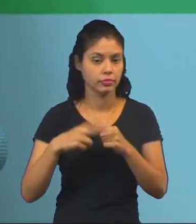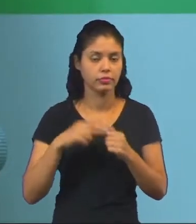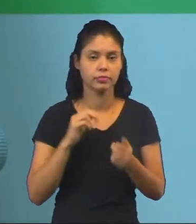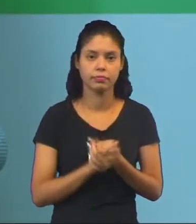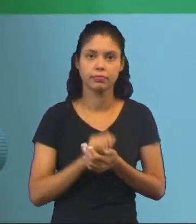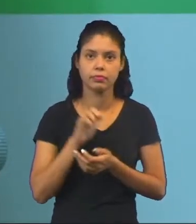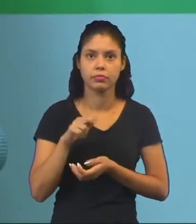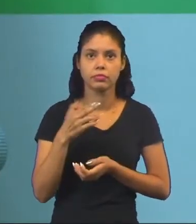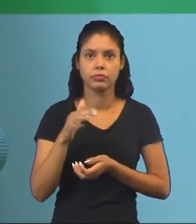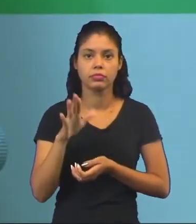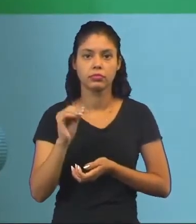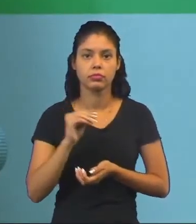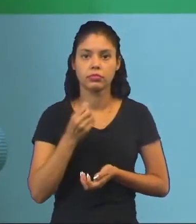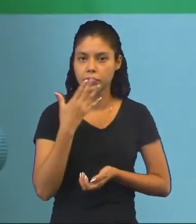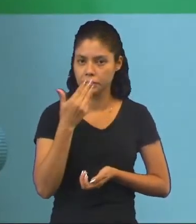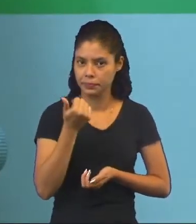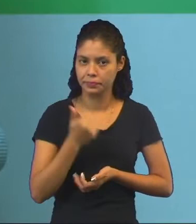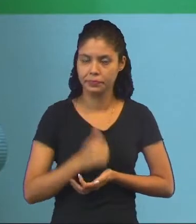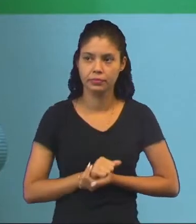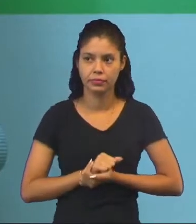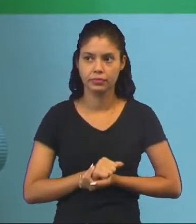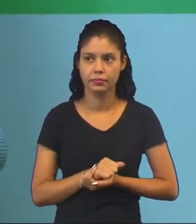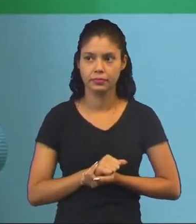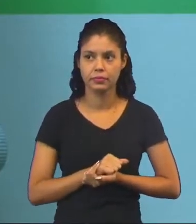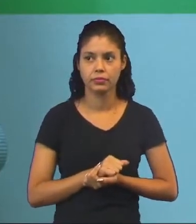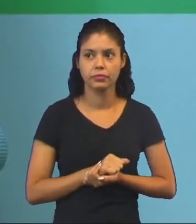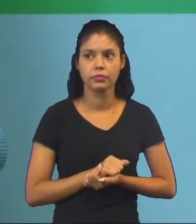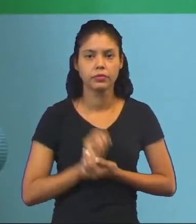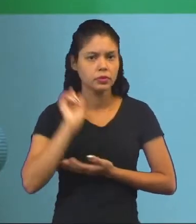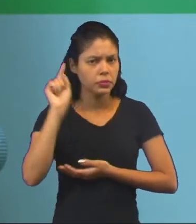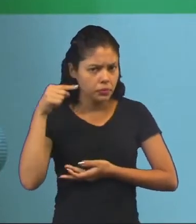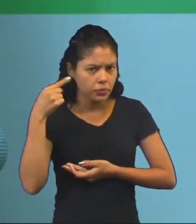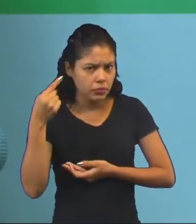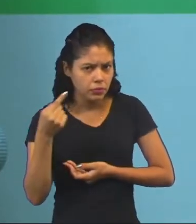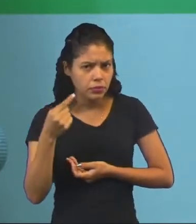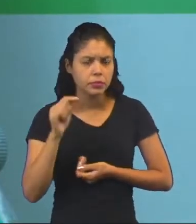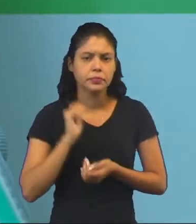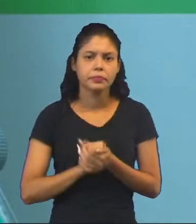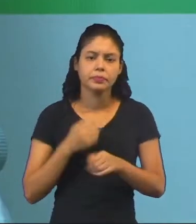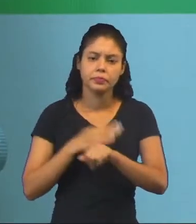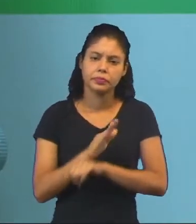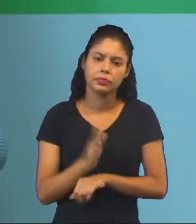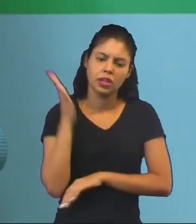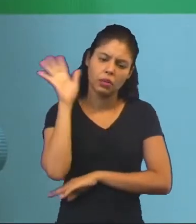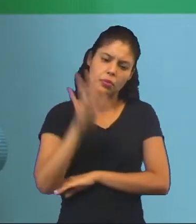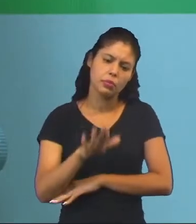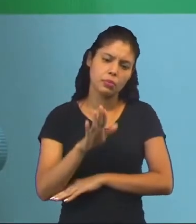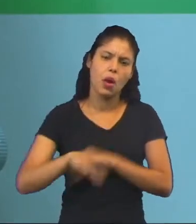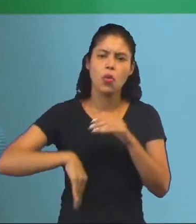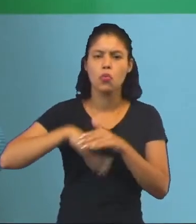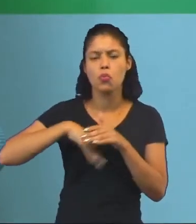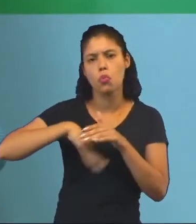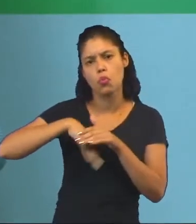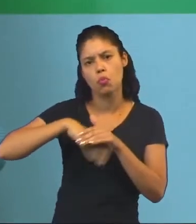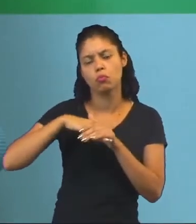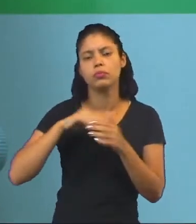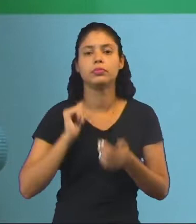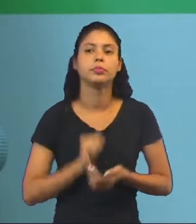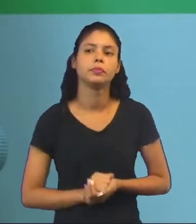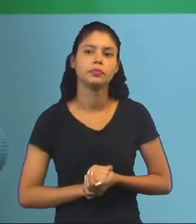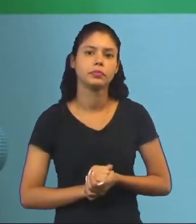enunciação. Tá bom? Vamos lá. Depois de passarem a tarde inteira jogando futebol,